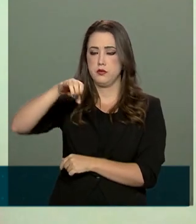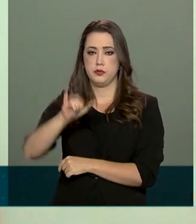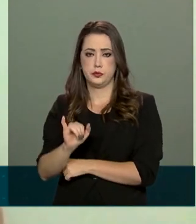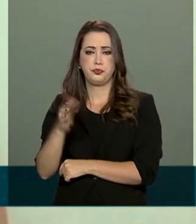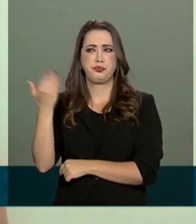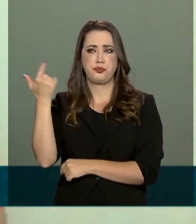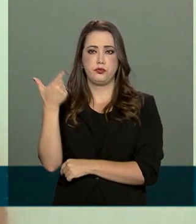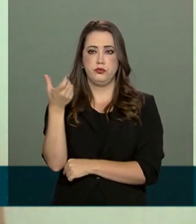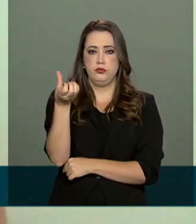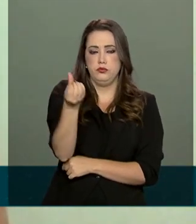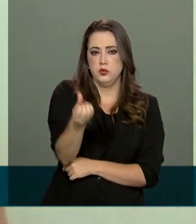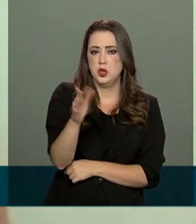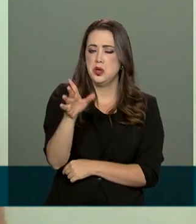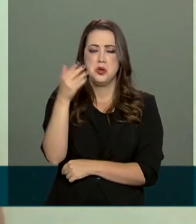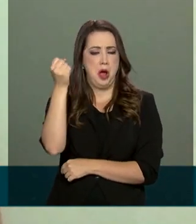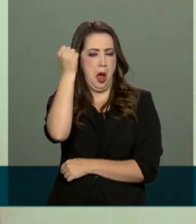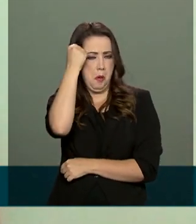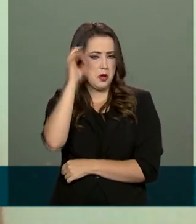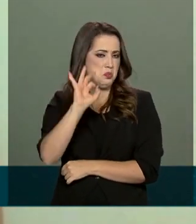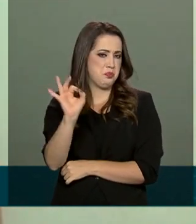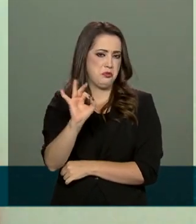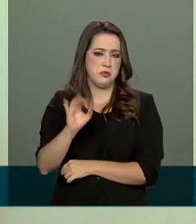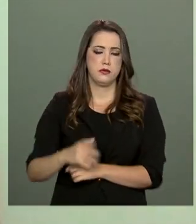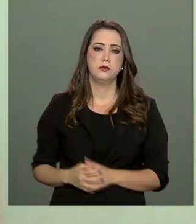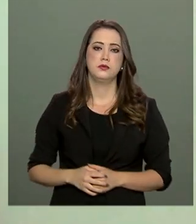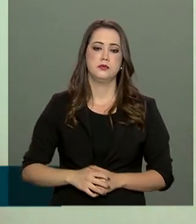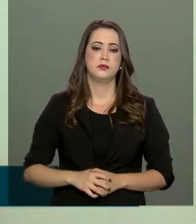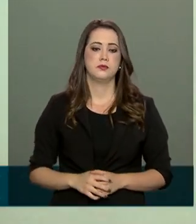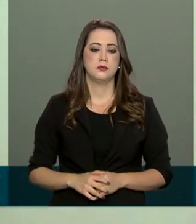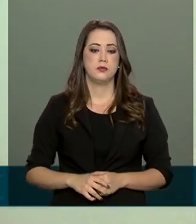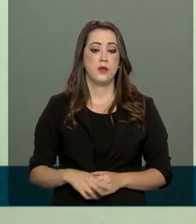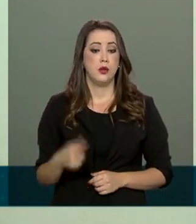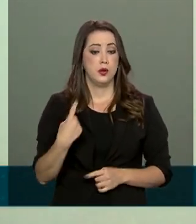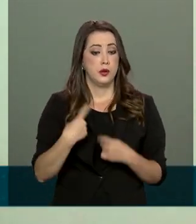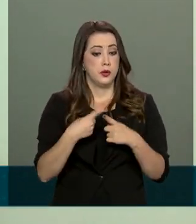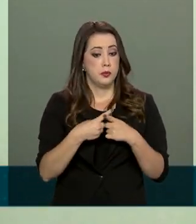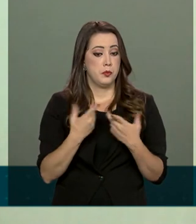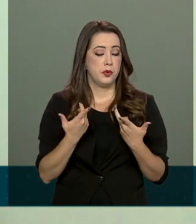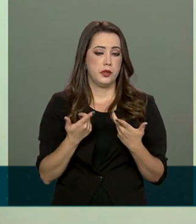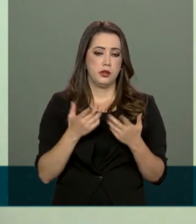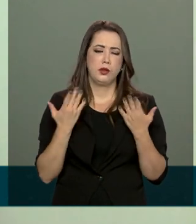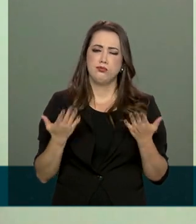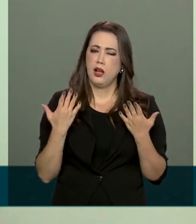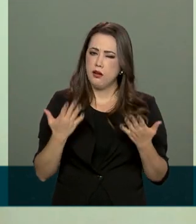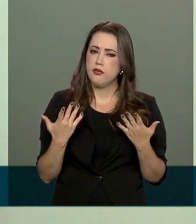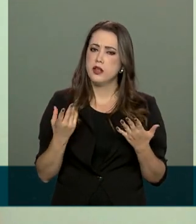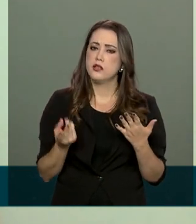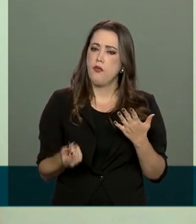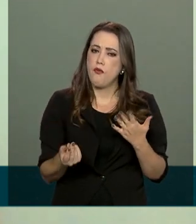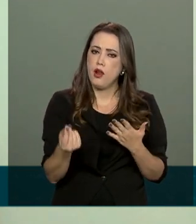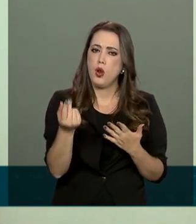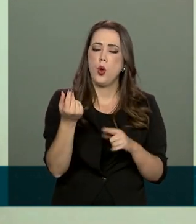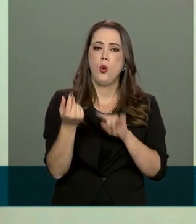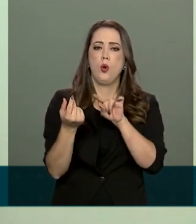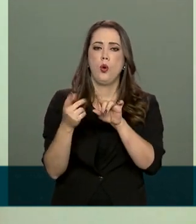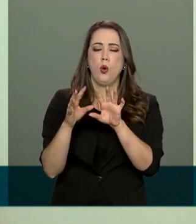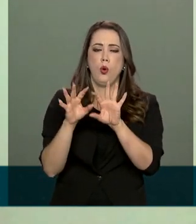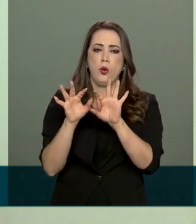e não se arrepende. Além da gente ter a situação da leveza devido à